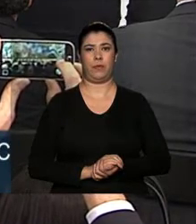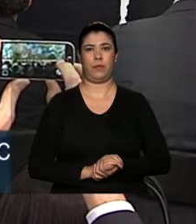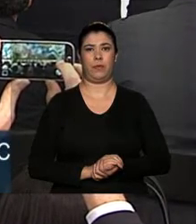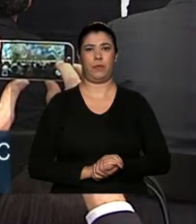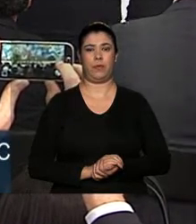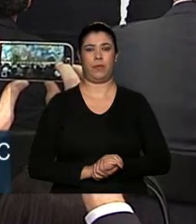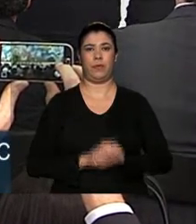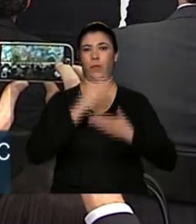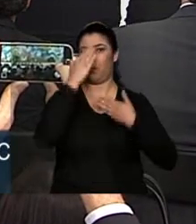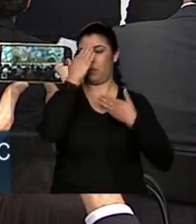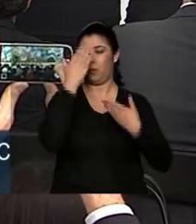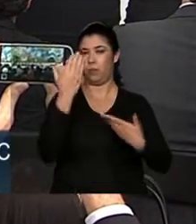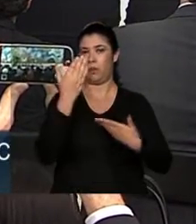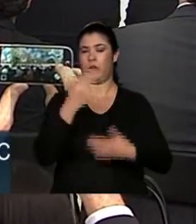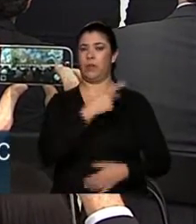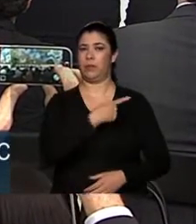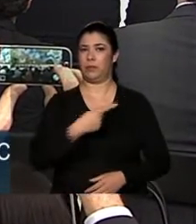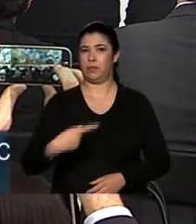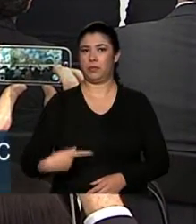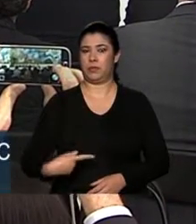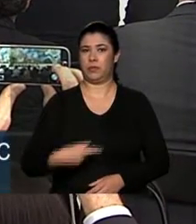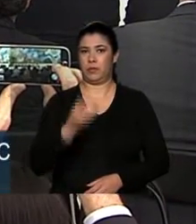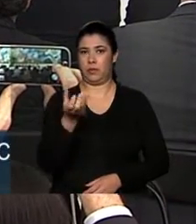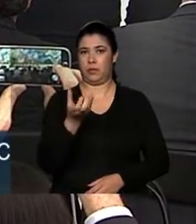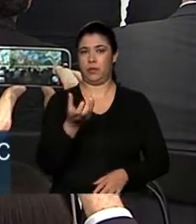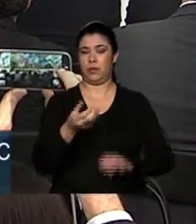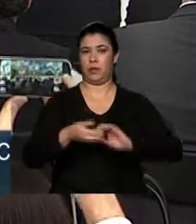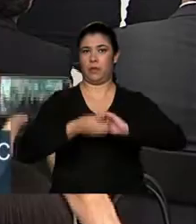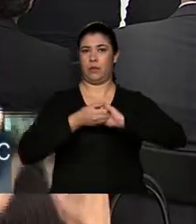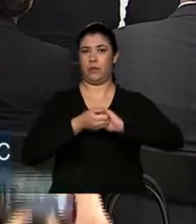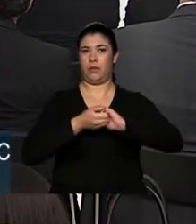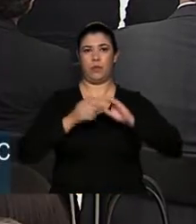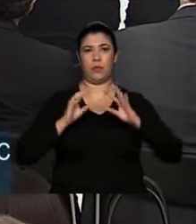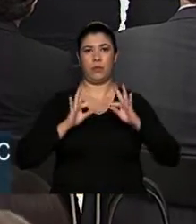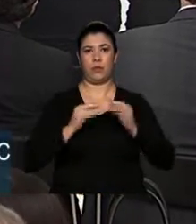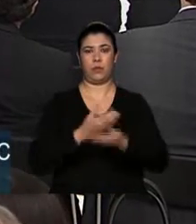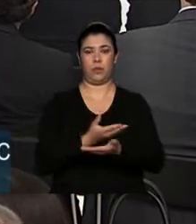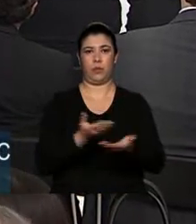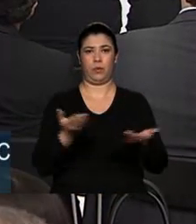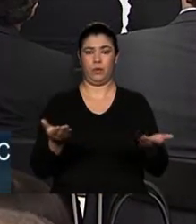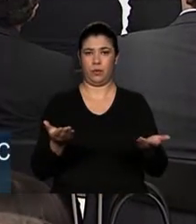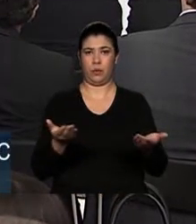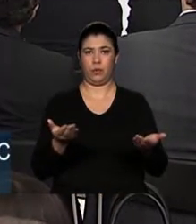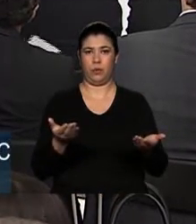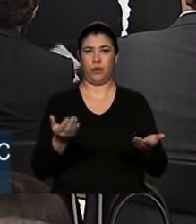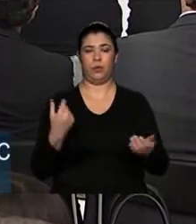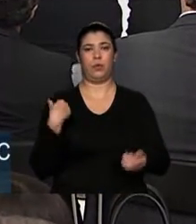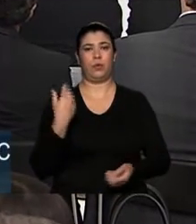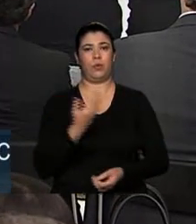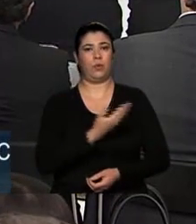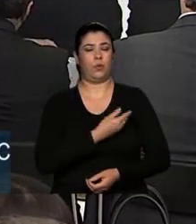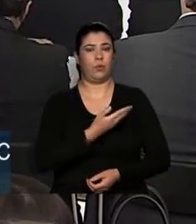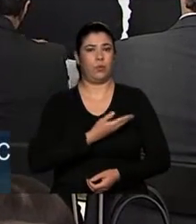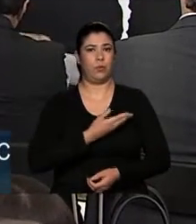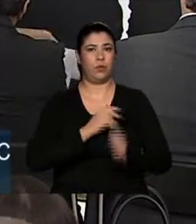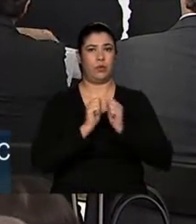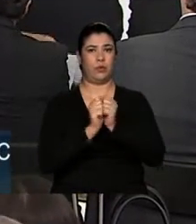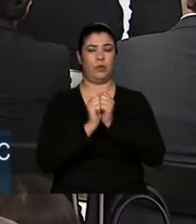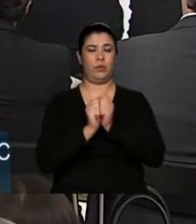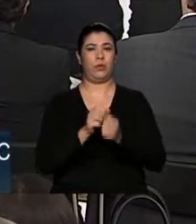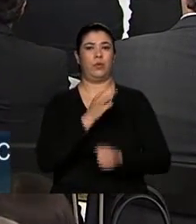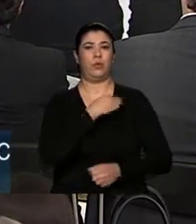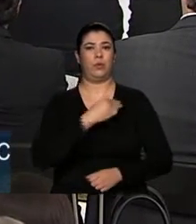Eu queria saudar a todos os nossos companheiros ministros